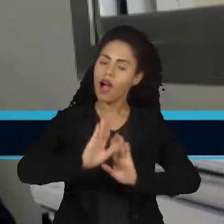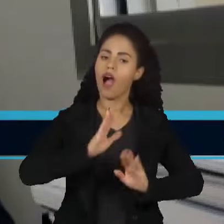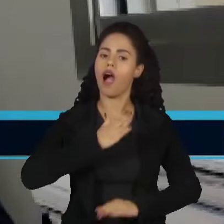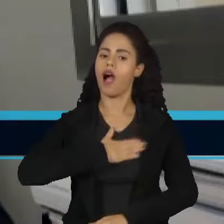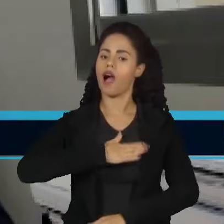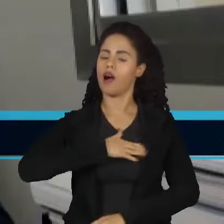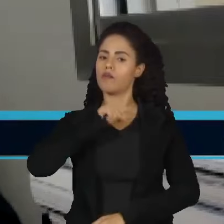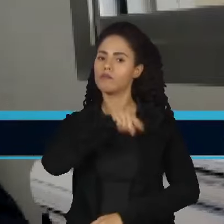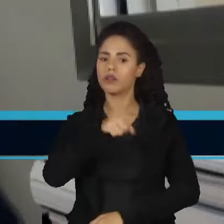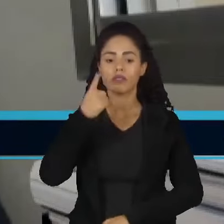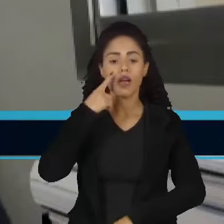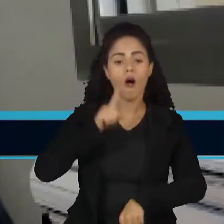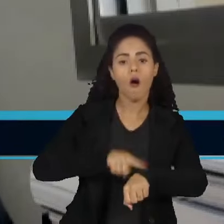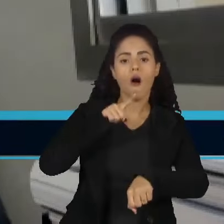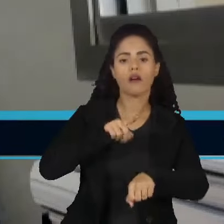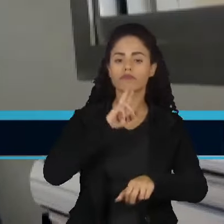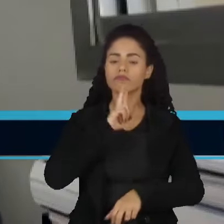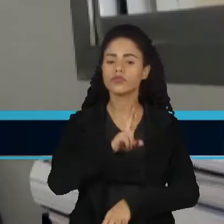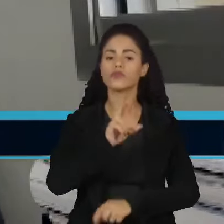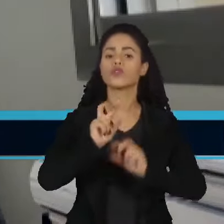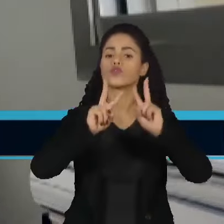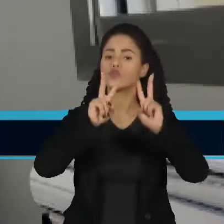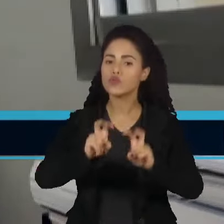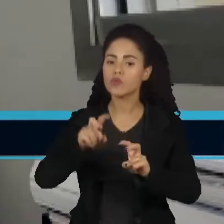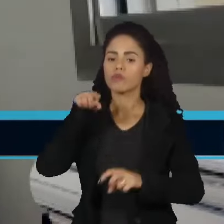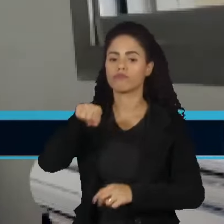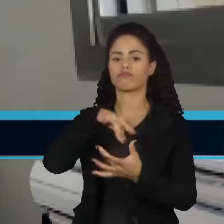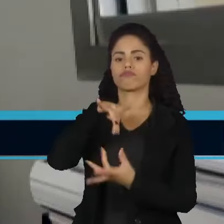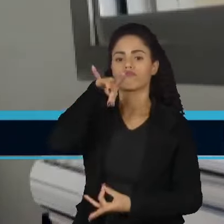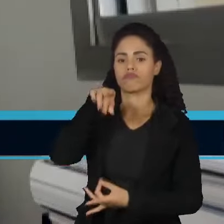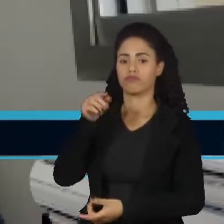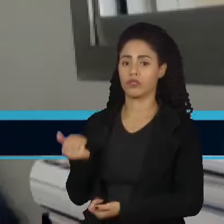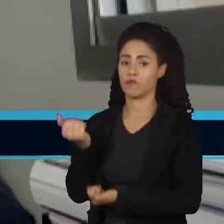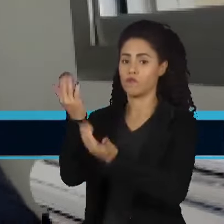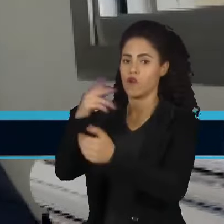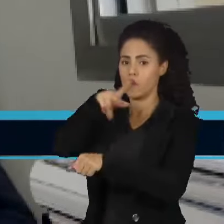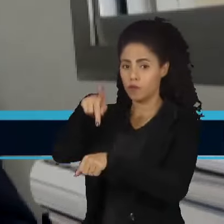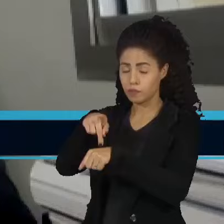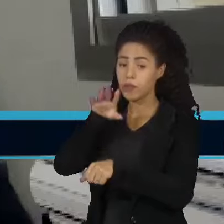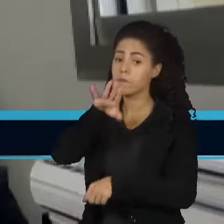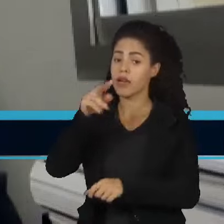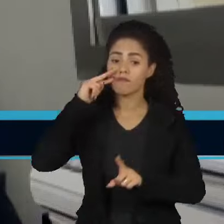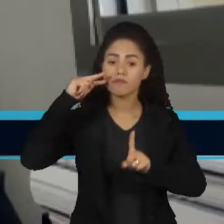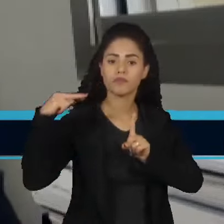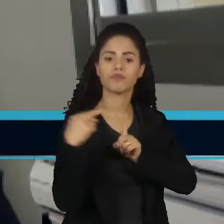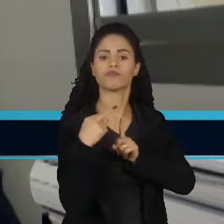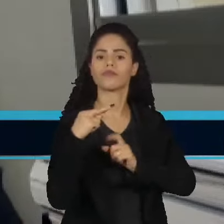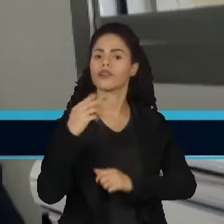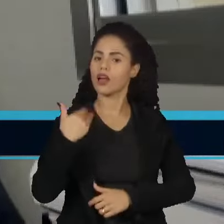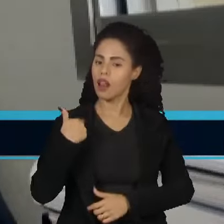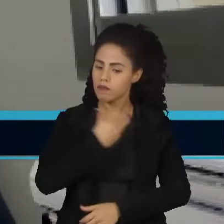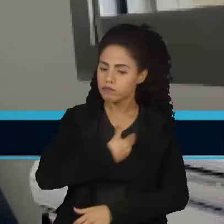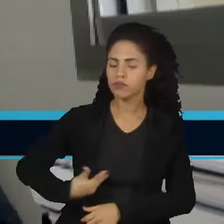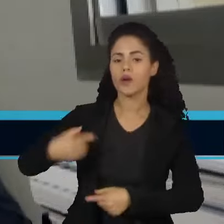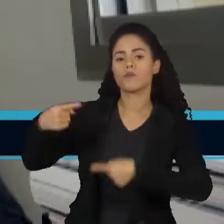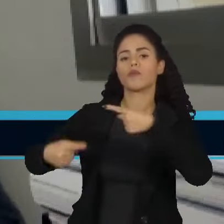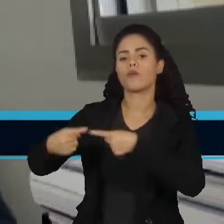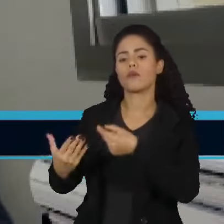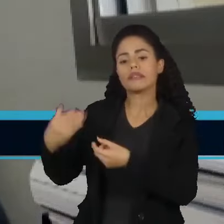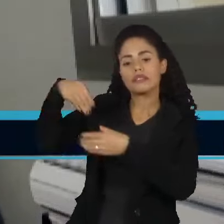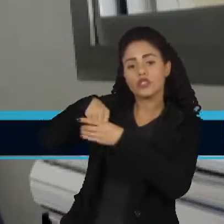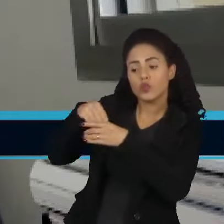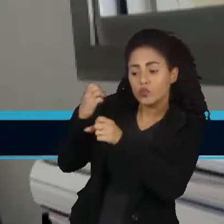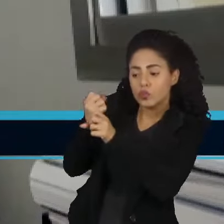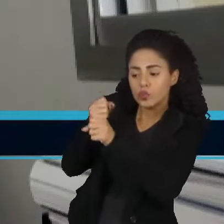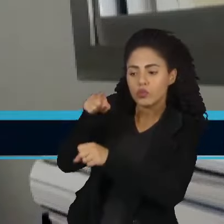nessa posição da política diplomática, política externa. Do ponto de vista da política interna, quando você soma a